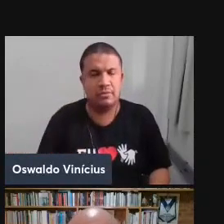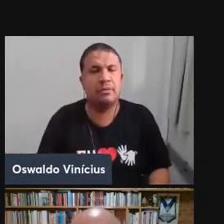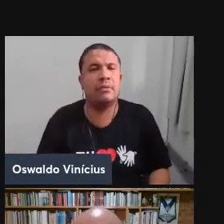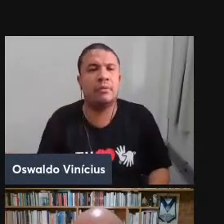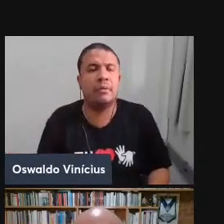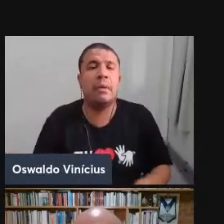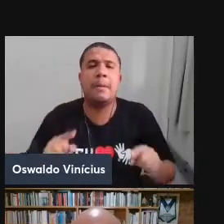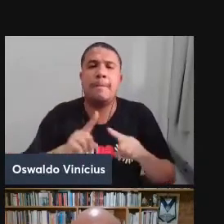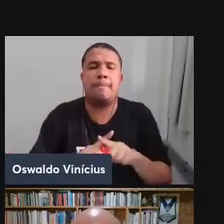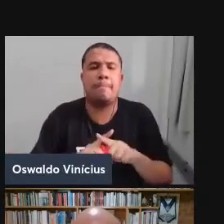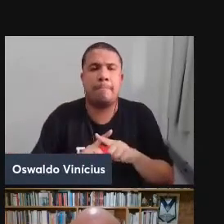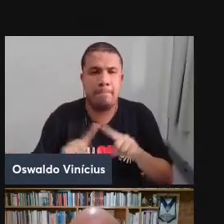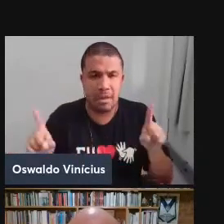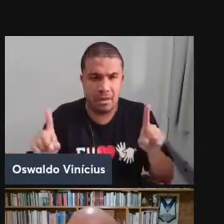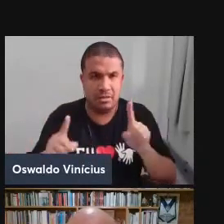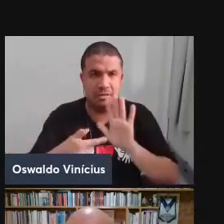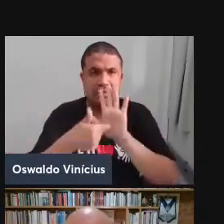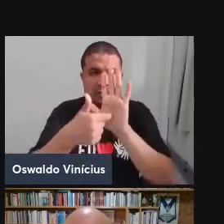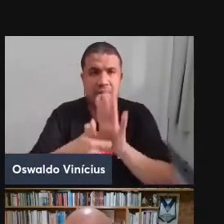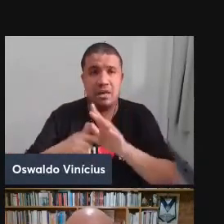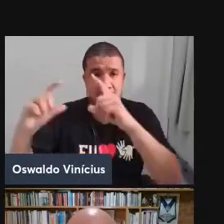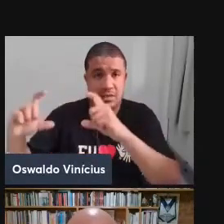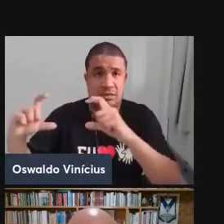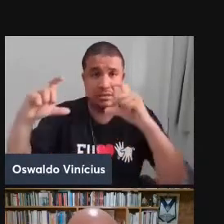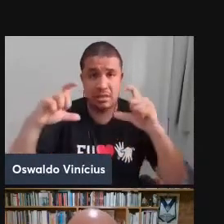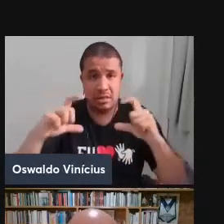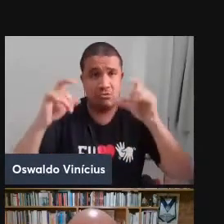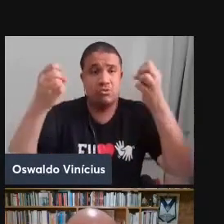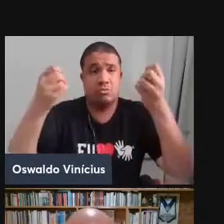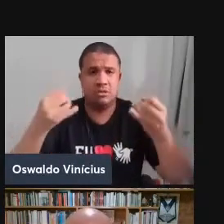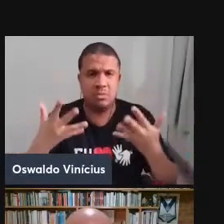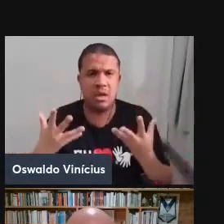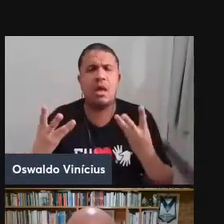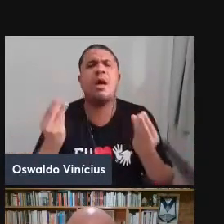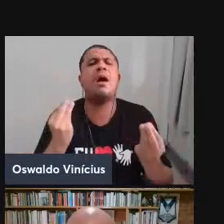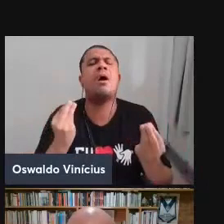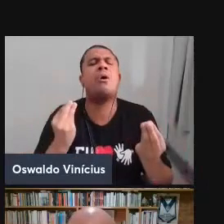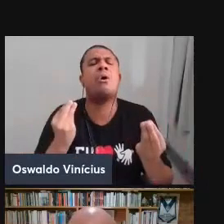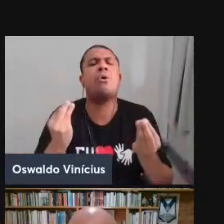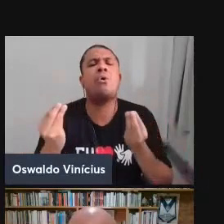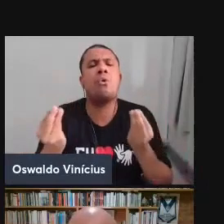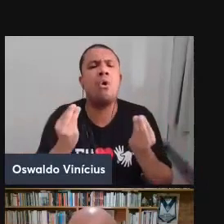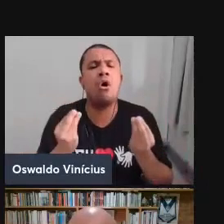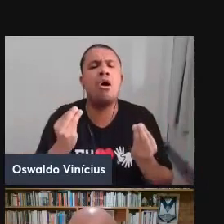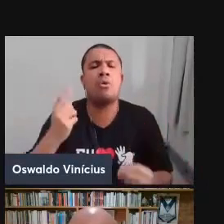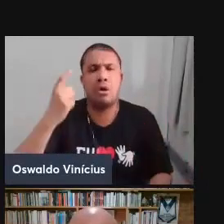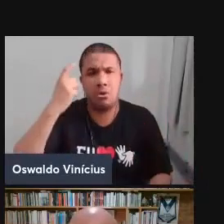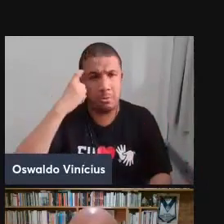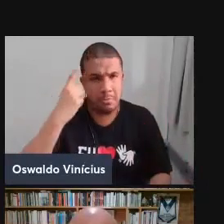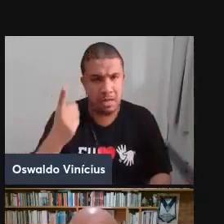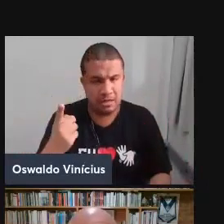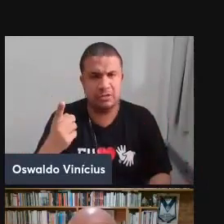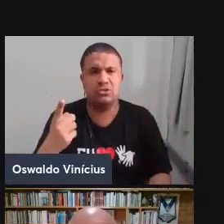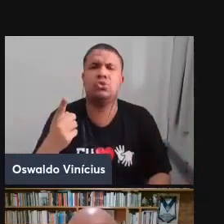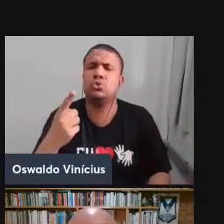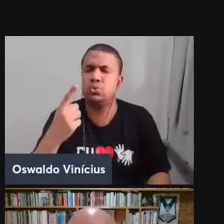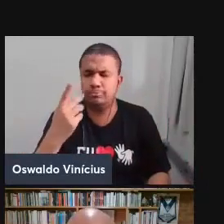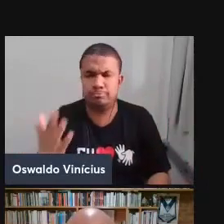Mas eu trago esse trecho justamente para dizer como é que eu penso essas questões.